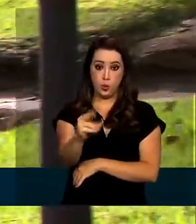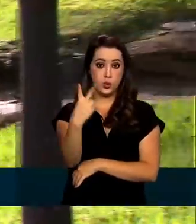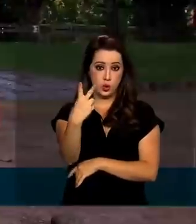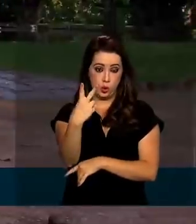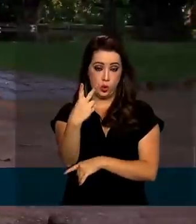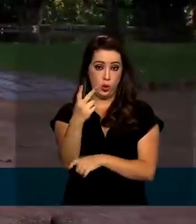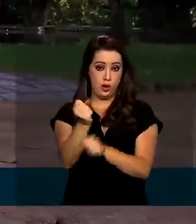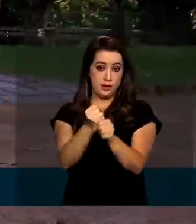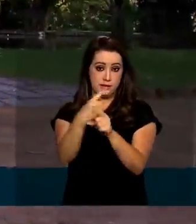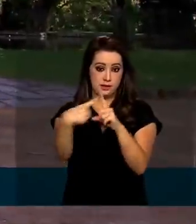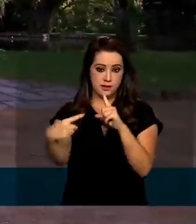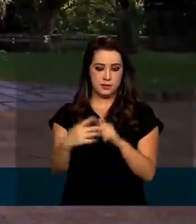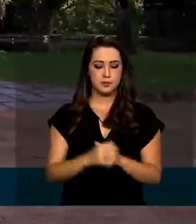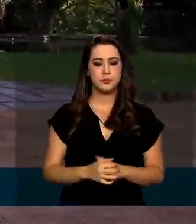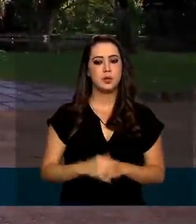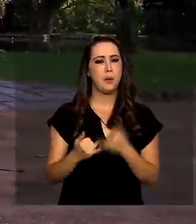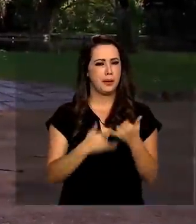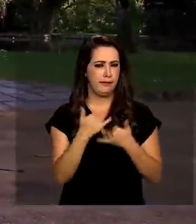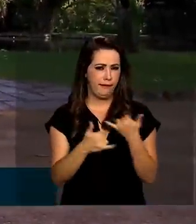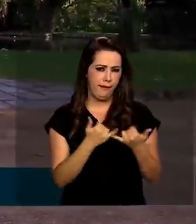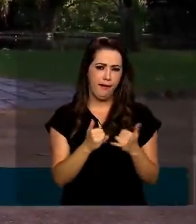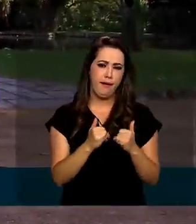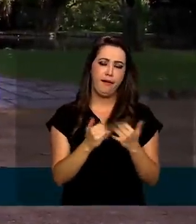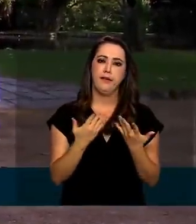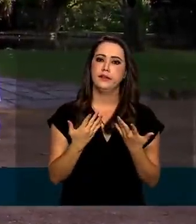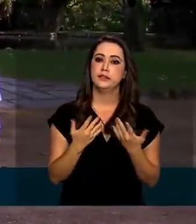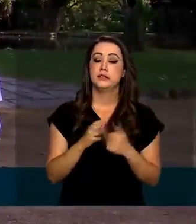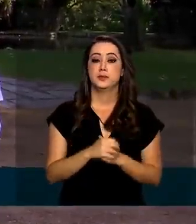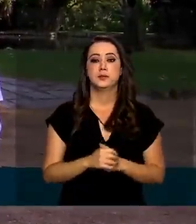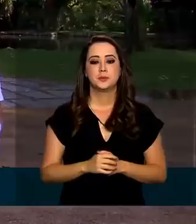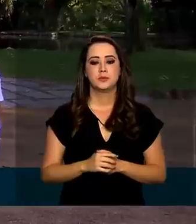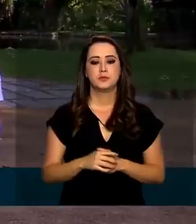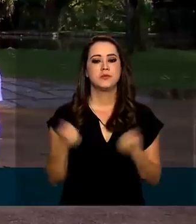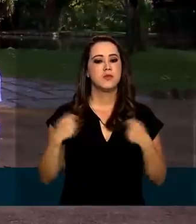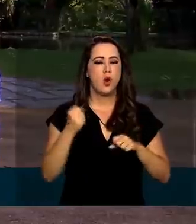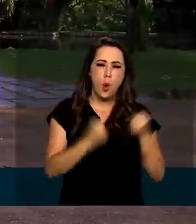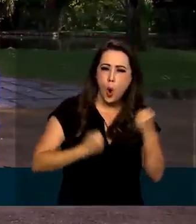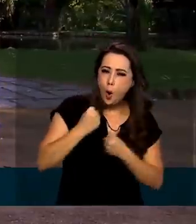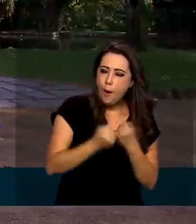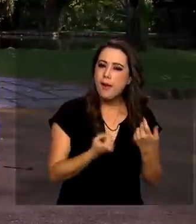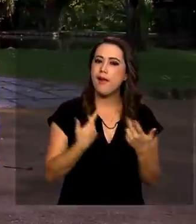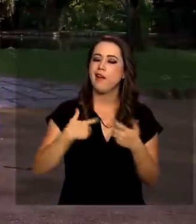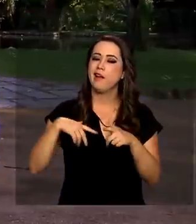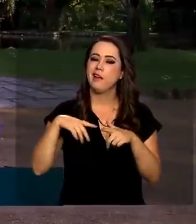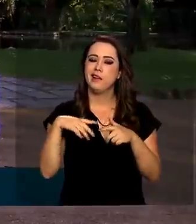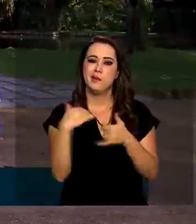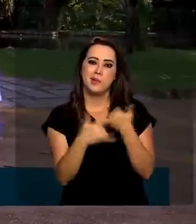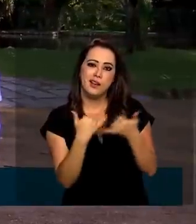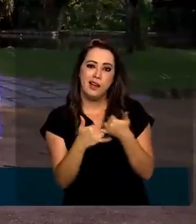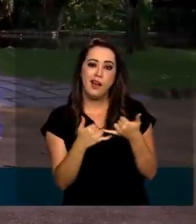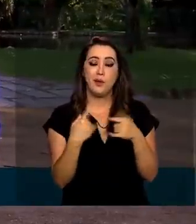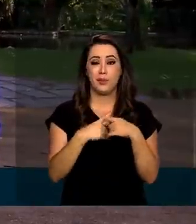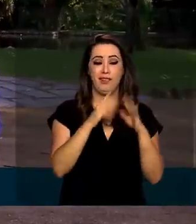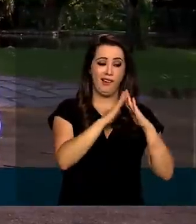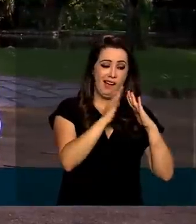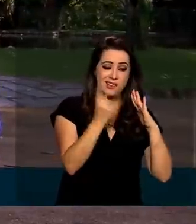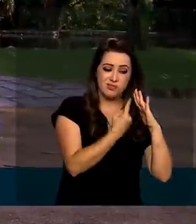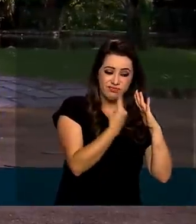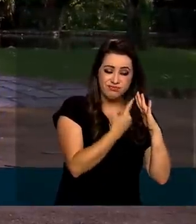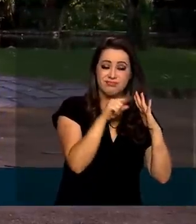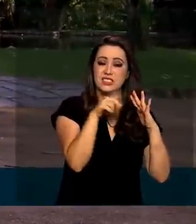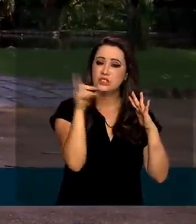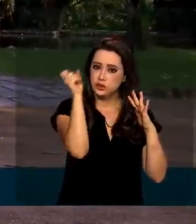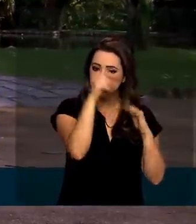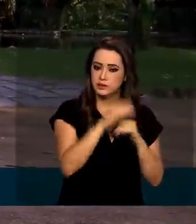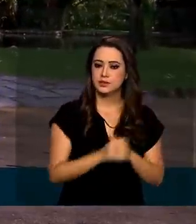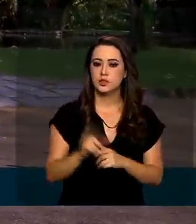confinamento. Tem que correr, tem que gastar muita energia. Ficar em casa para eles é muito complicado. E o espaço verde ajuda